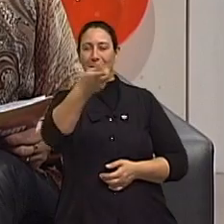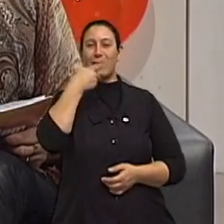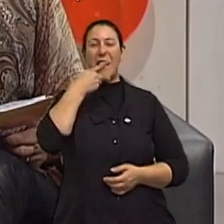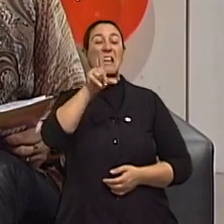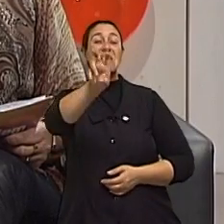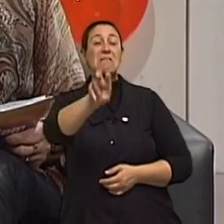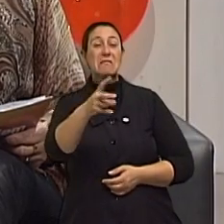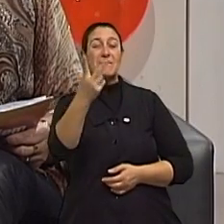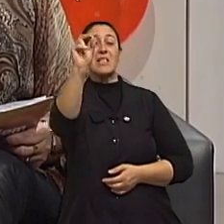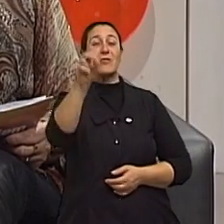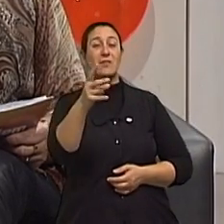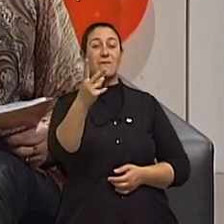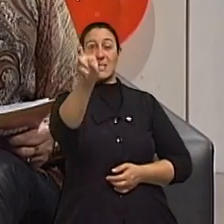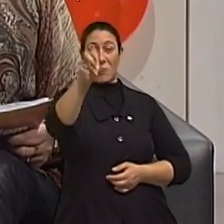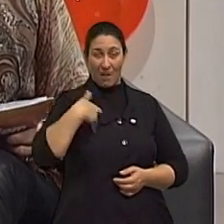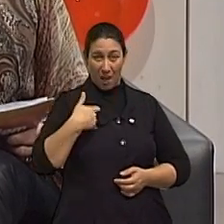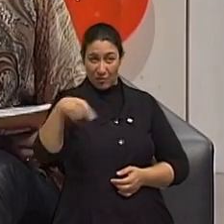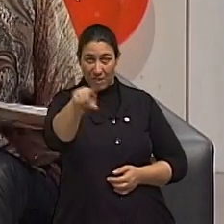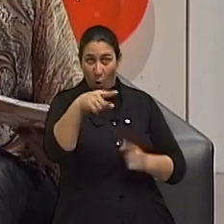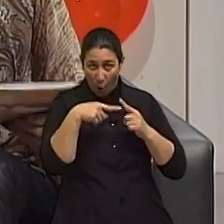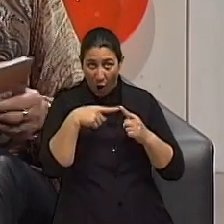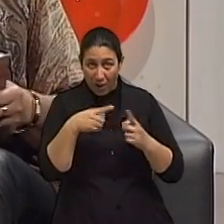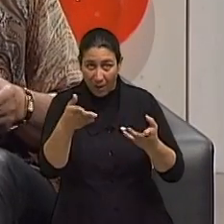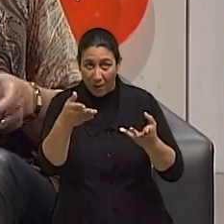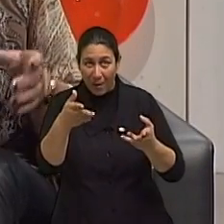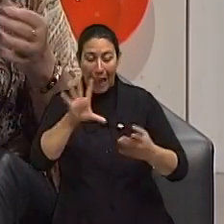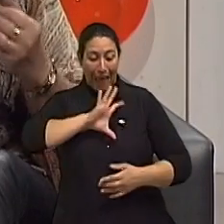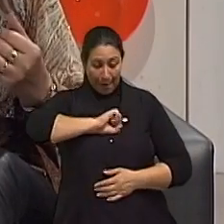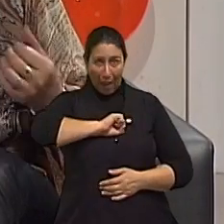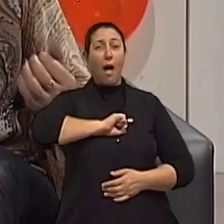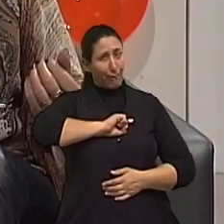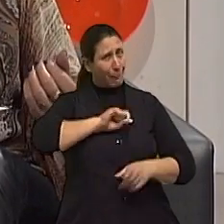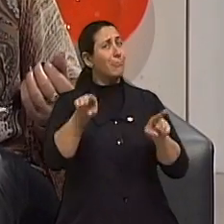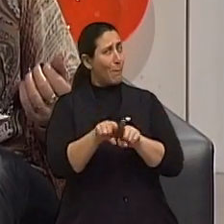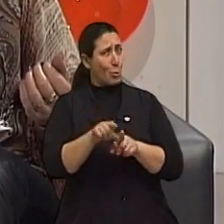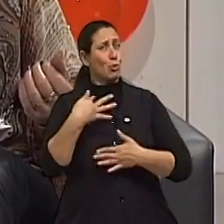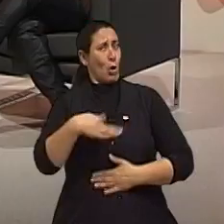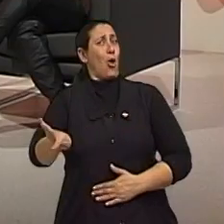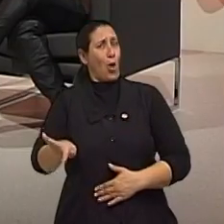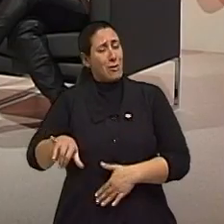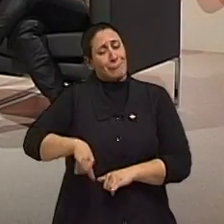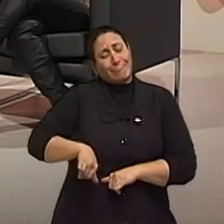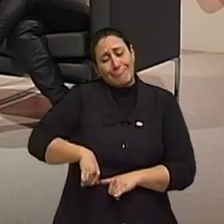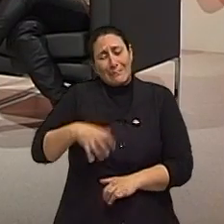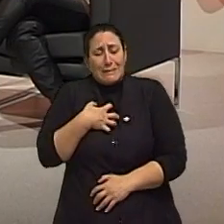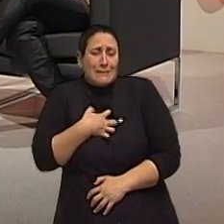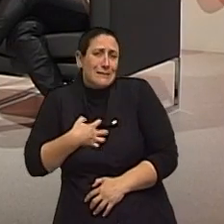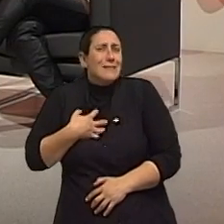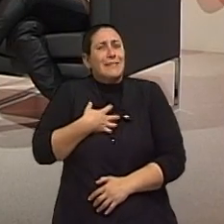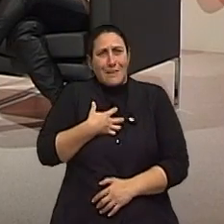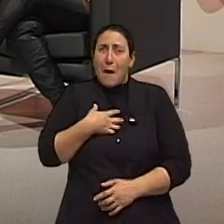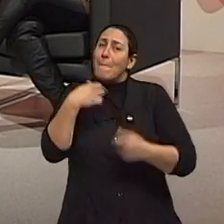15, 20, 25, estão concordando? Amar também dói. Dói, com certeza. que tem que saber